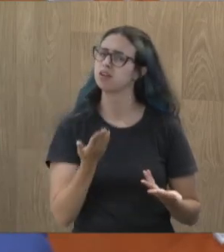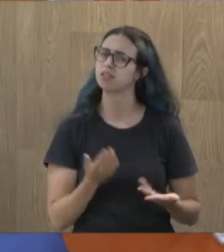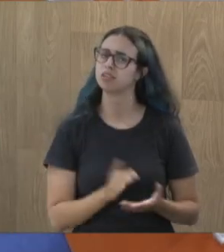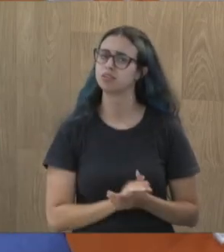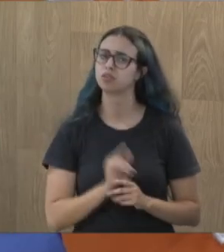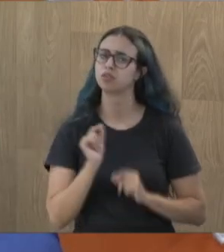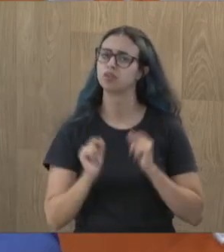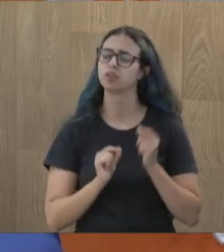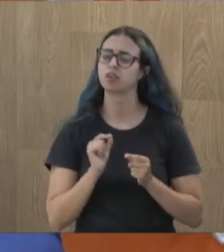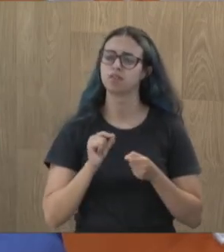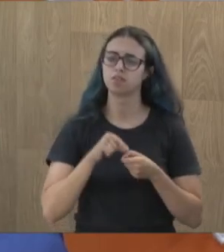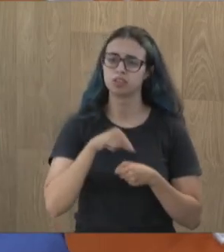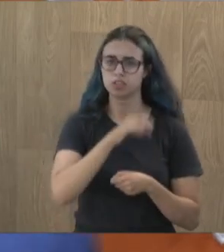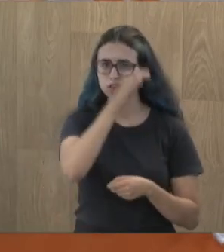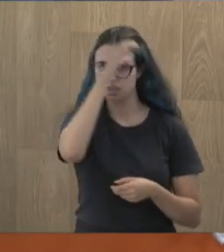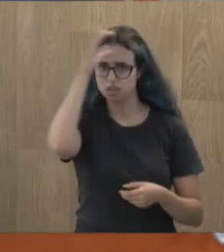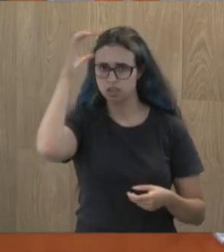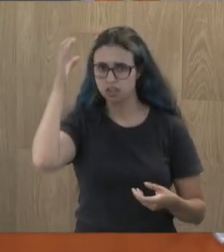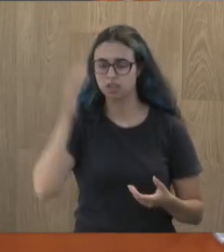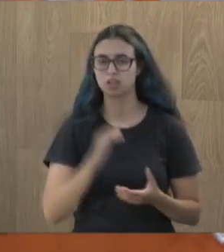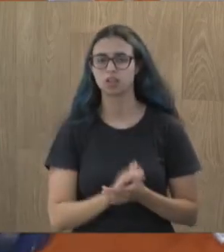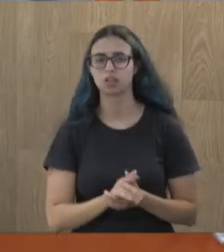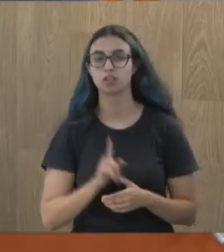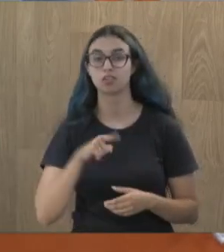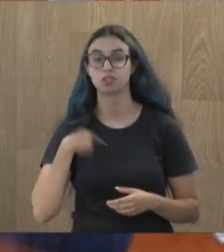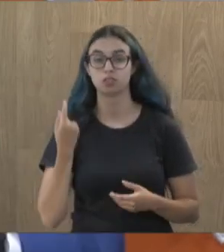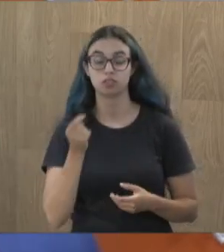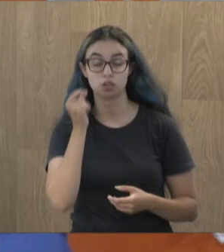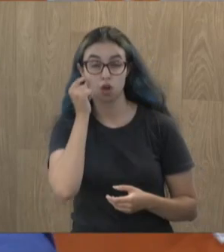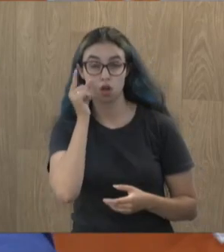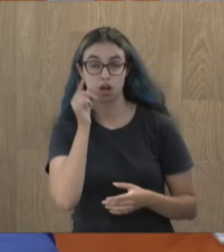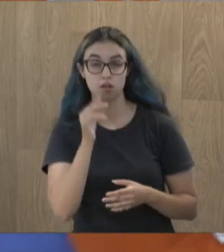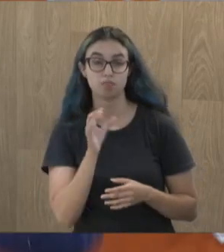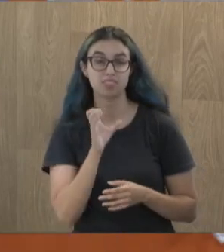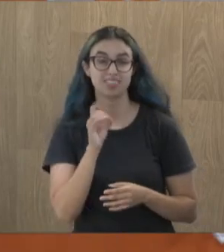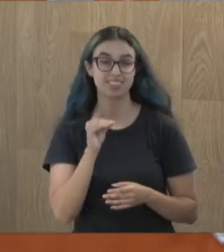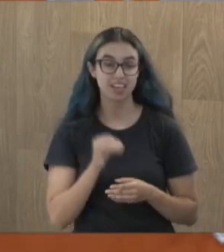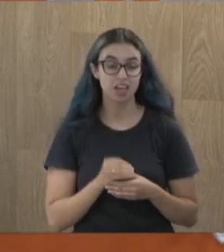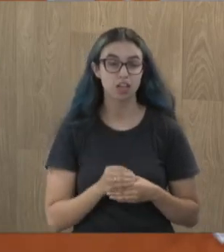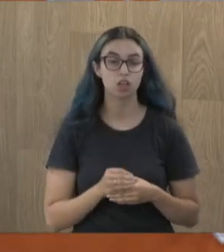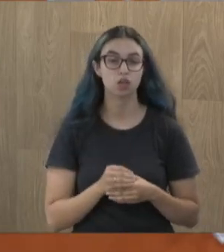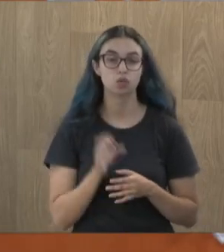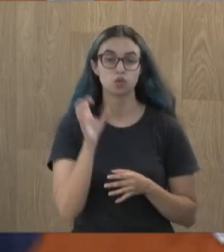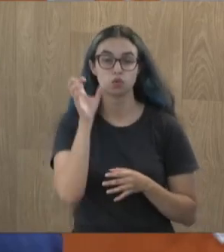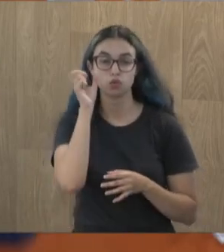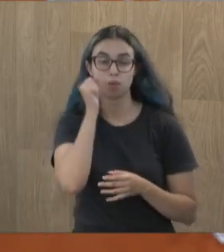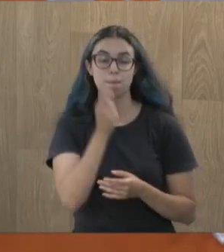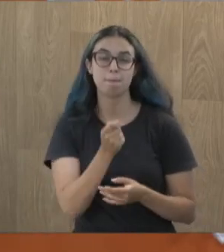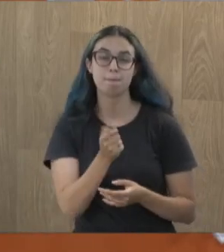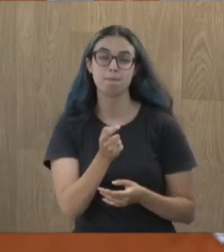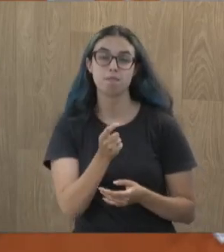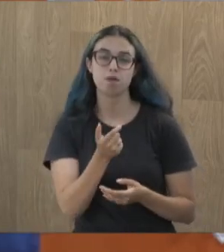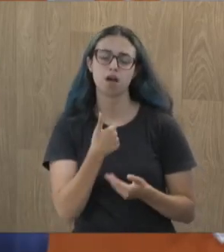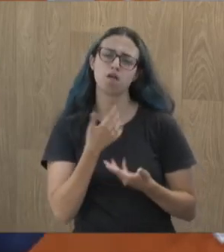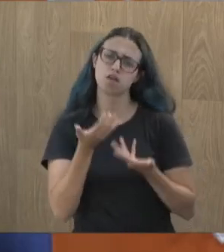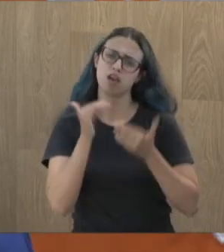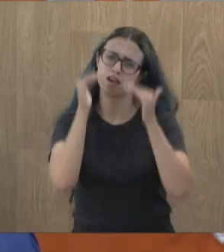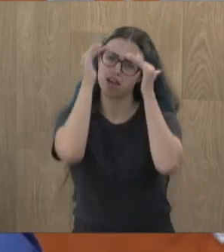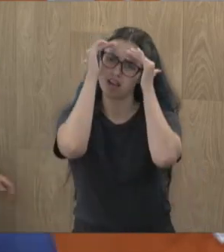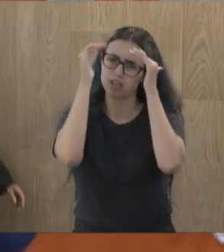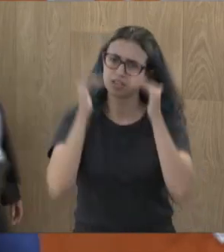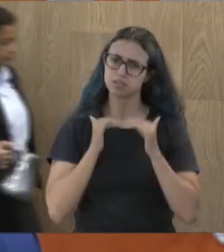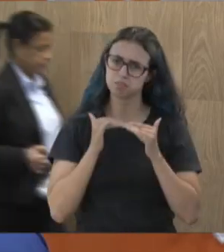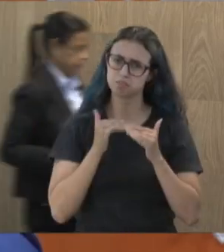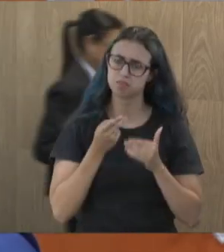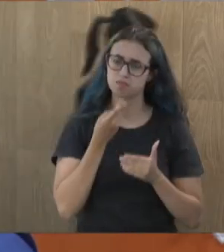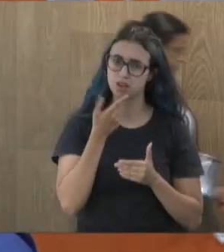aqui nessa Câmara Municipal. Nós levantamos cedo e dormimos tarde. E eu exijo respeito quando se falar de